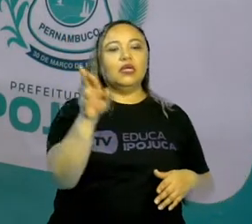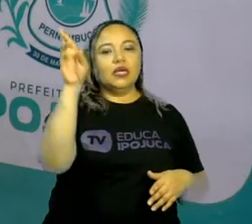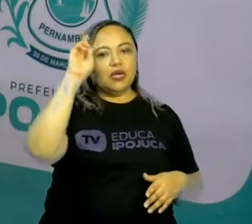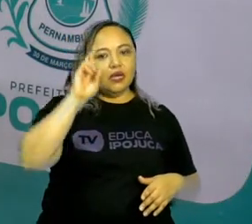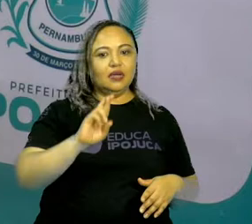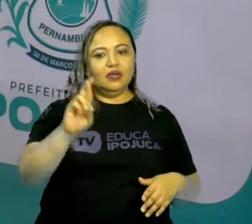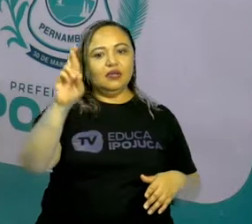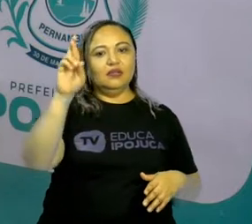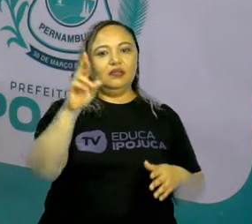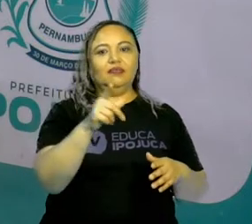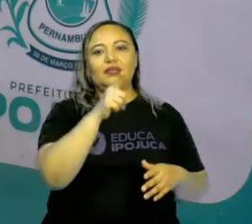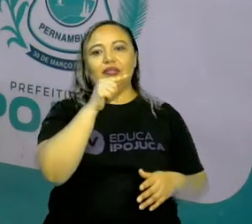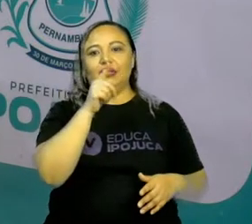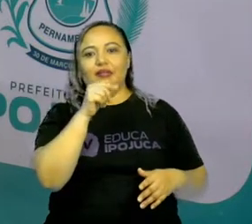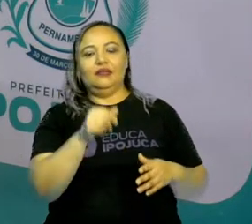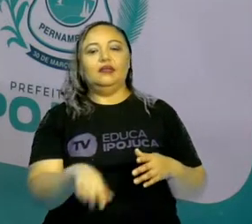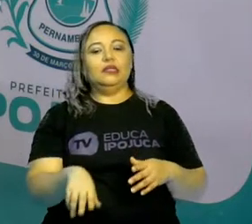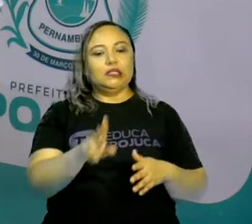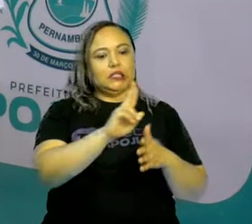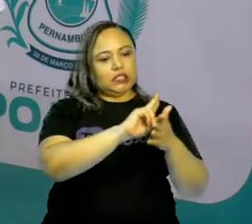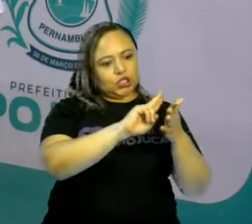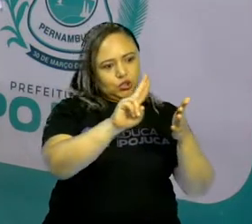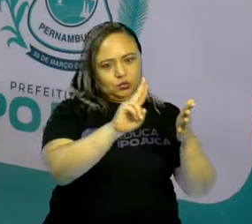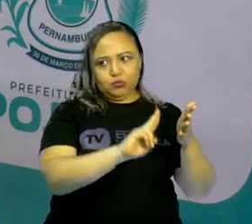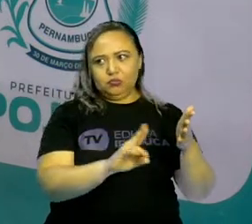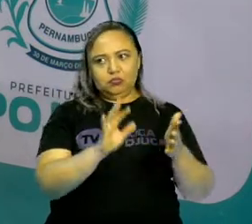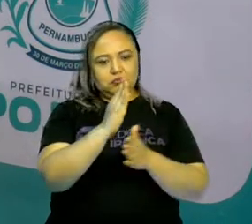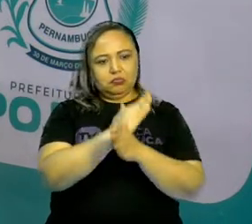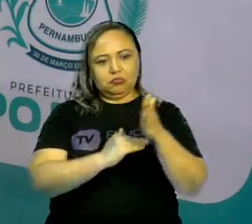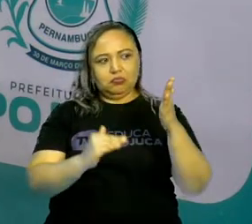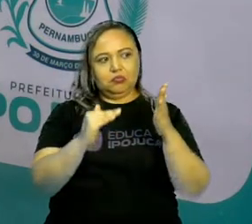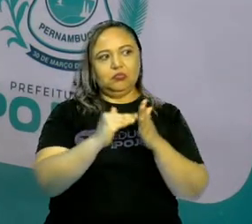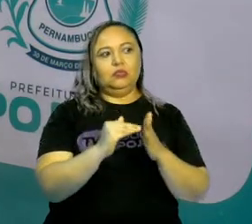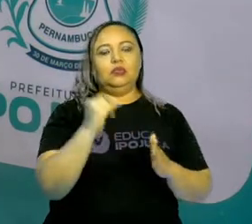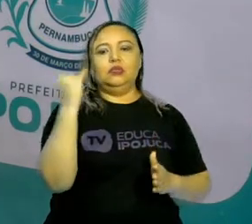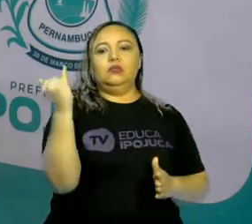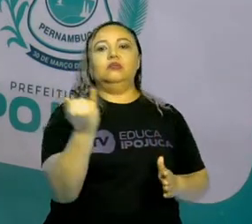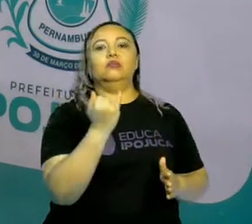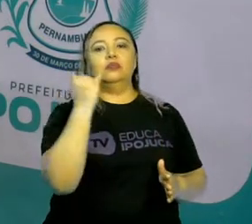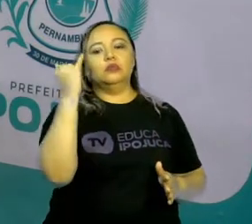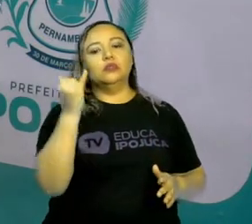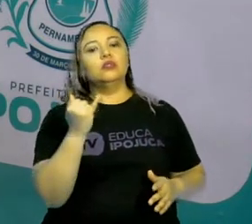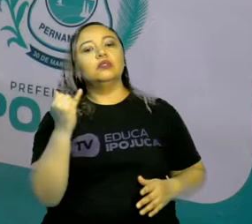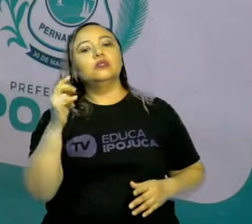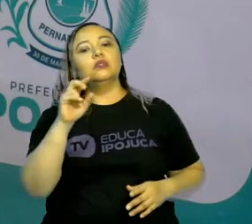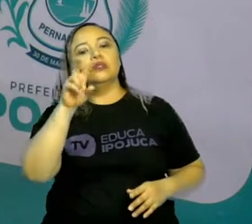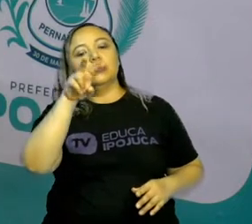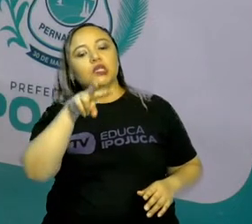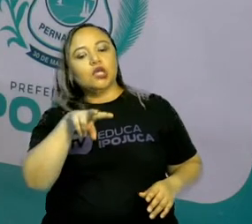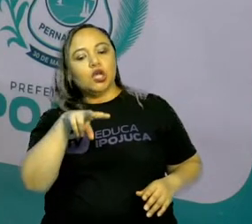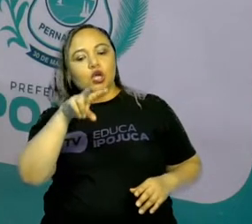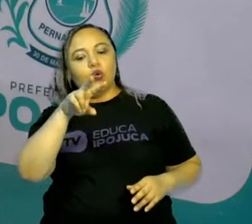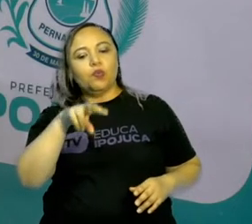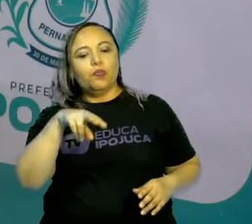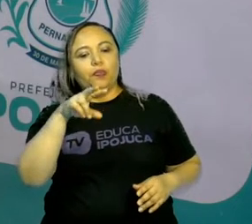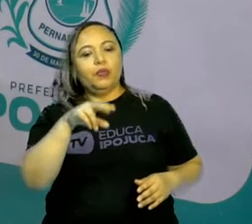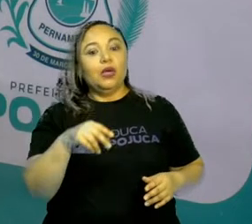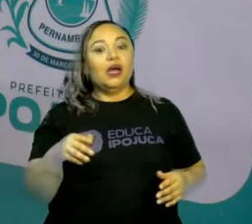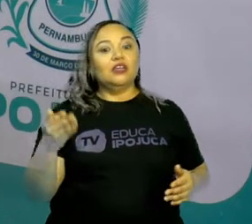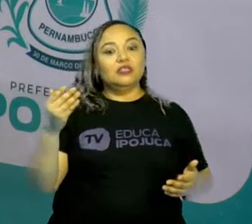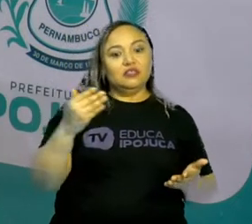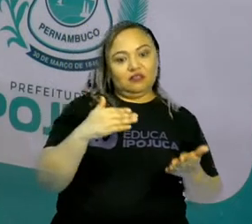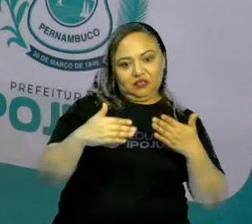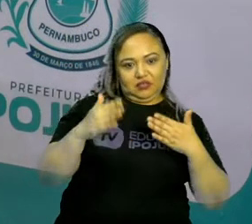responsável por a emissão dessas contas. E é importante vocês observarem, porque às vezes a gente precisa